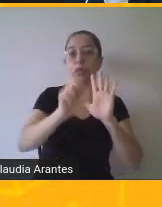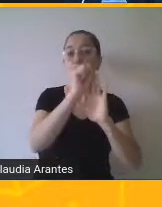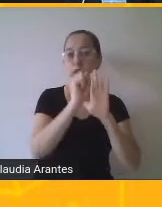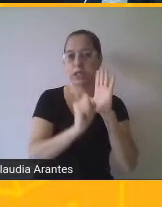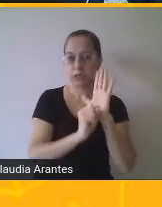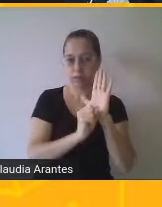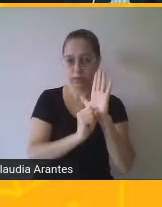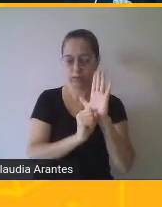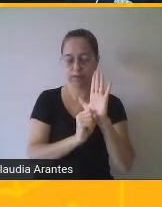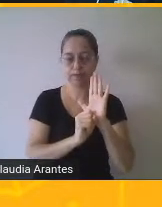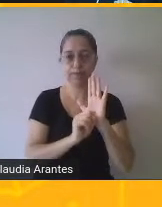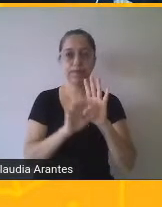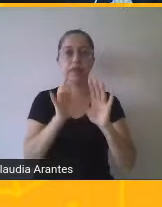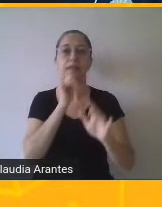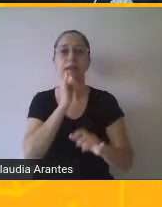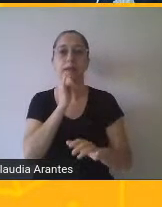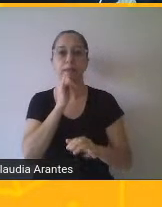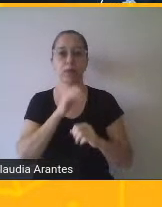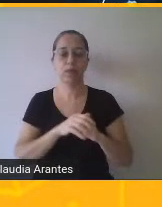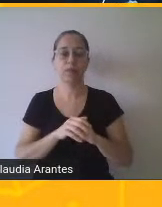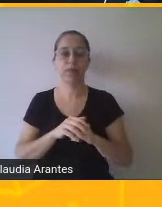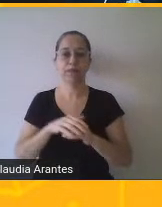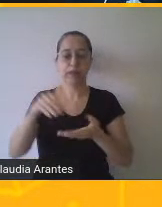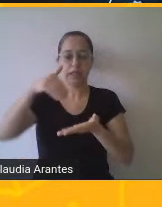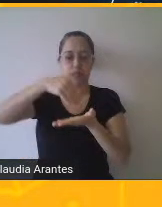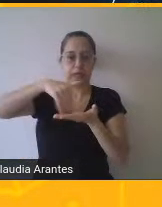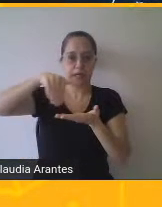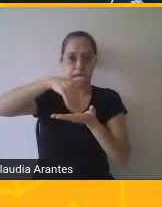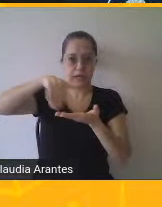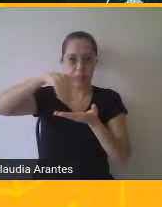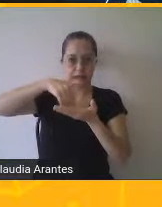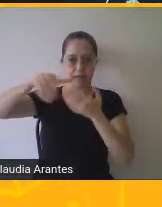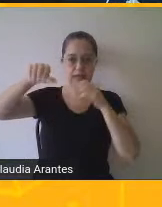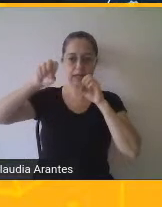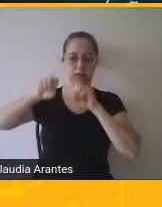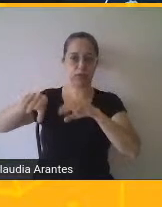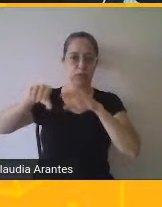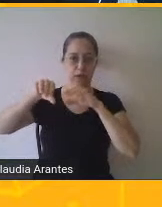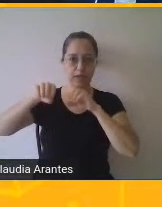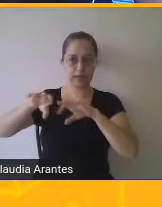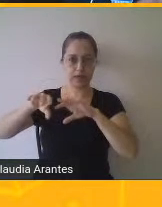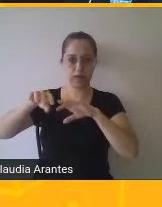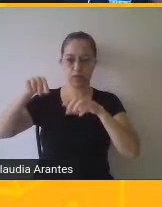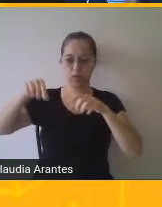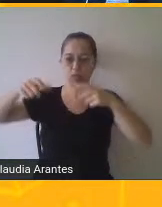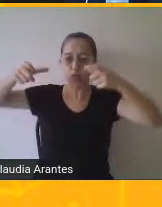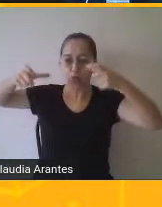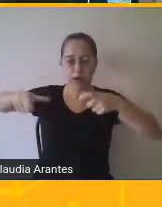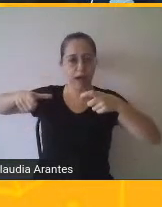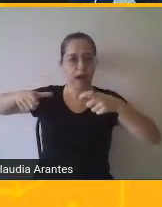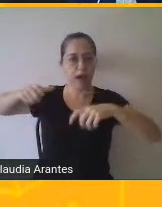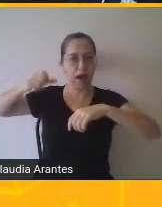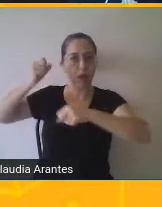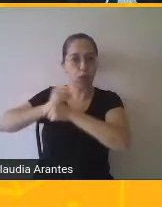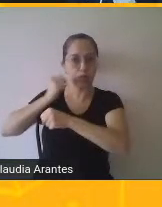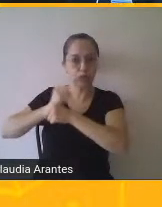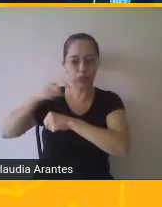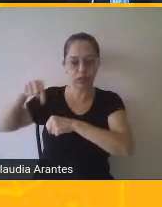vai à Brasília, por exemplo, mas a Secretária de Estado da Educação vai à Brasília